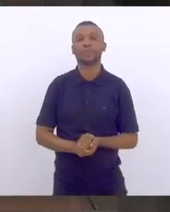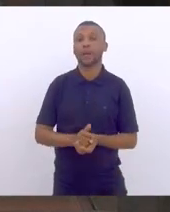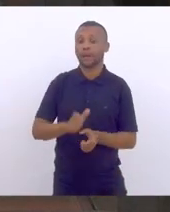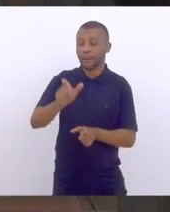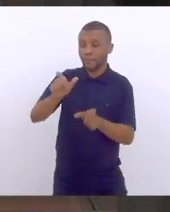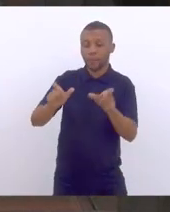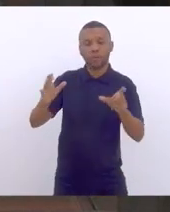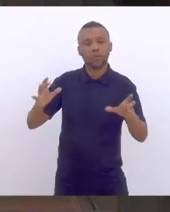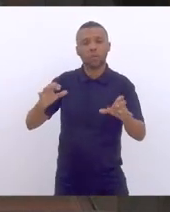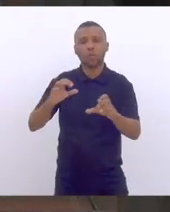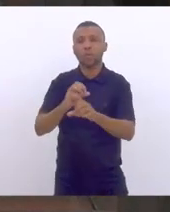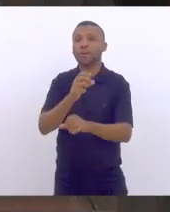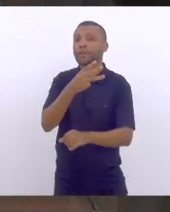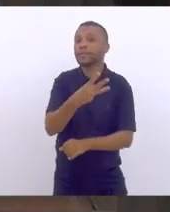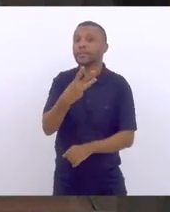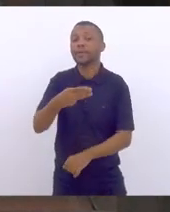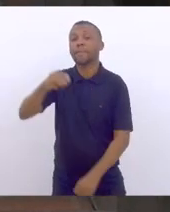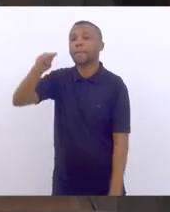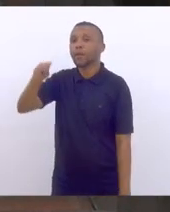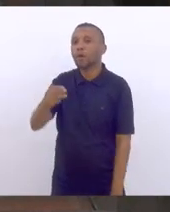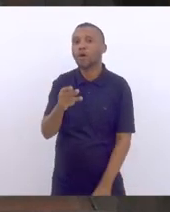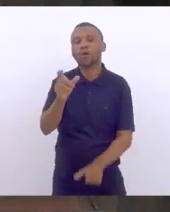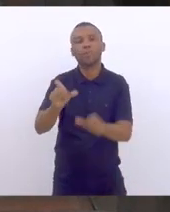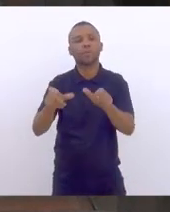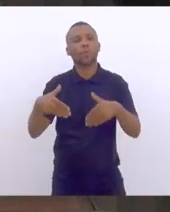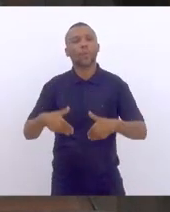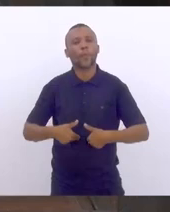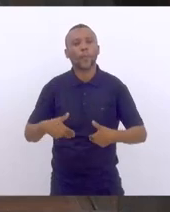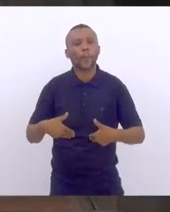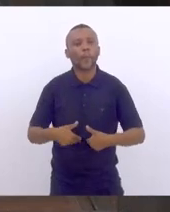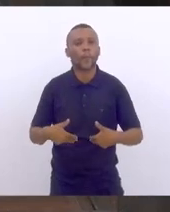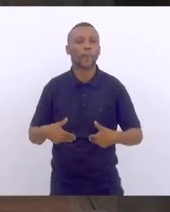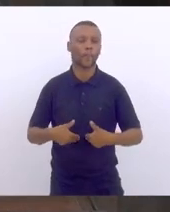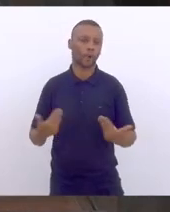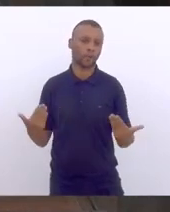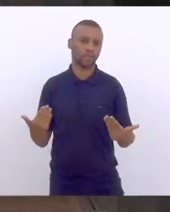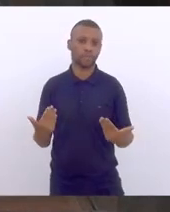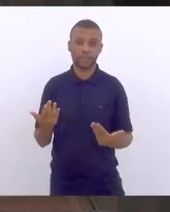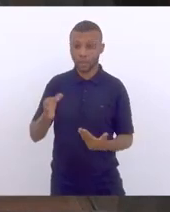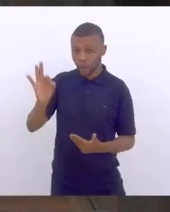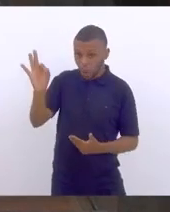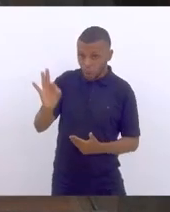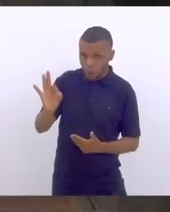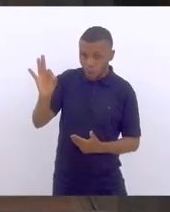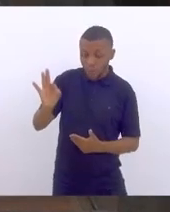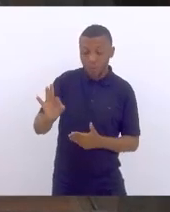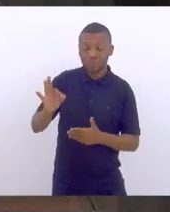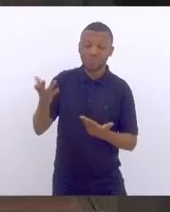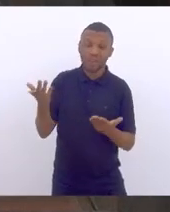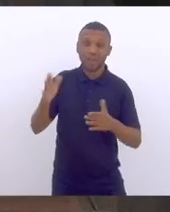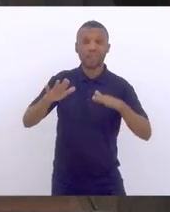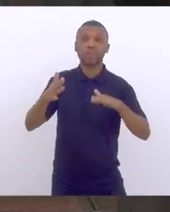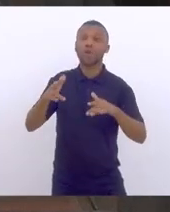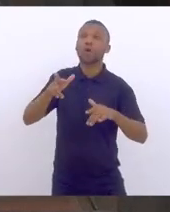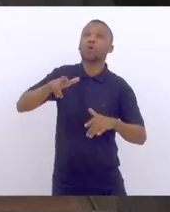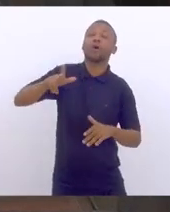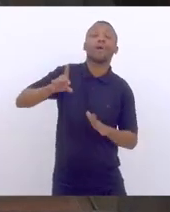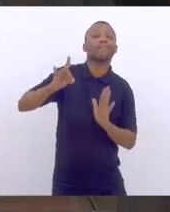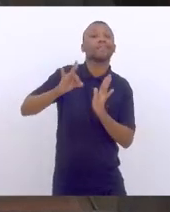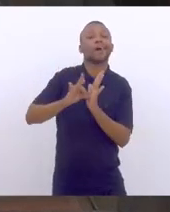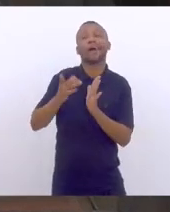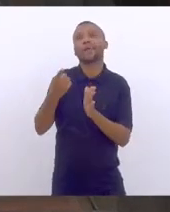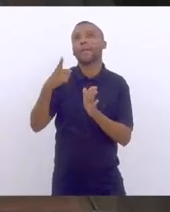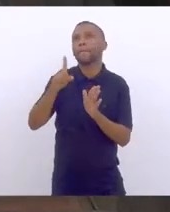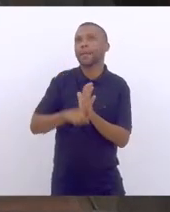passando fome. mesmo que o número não seja esse, senhora presidente, seja menos um